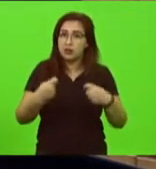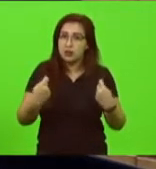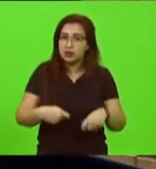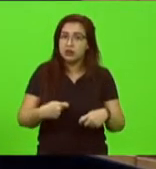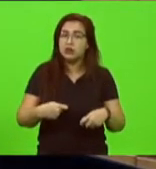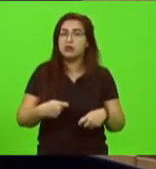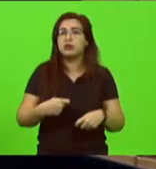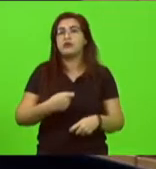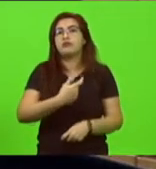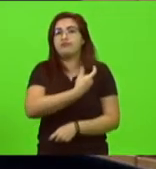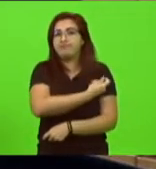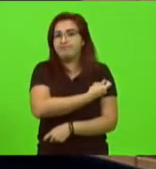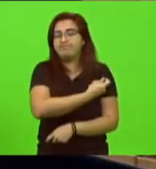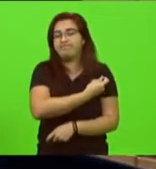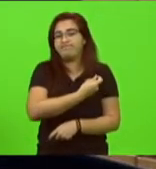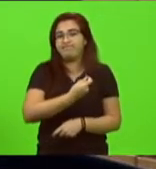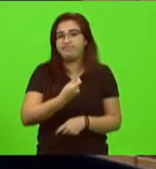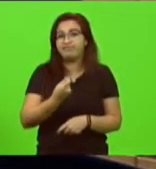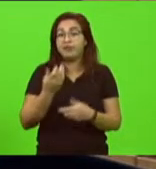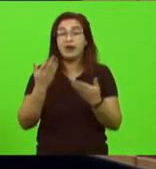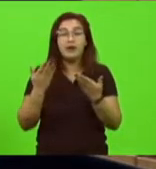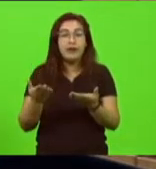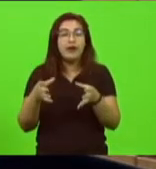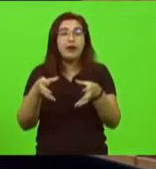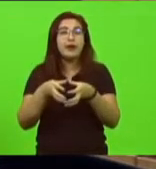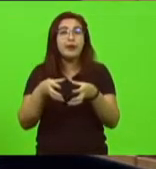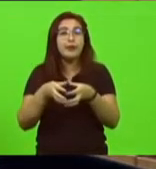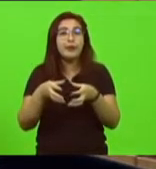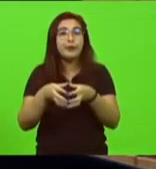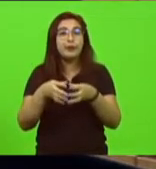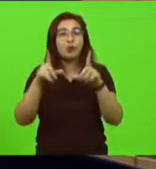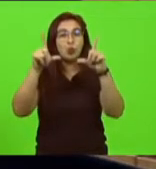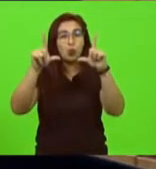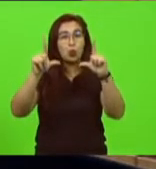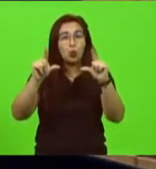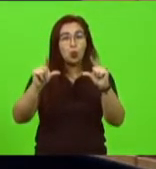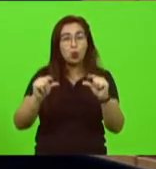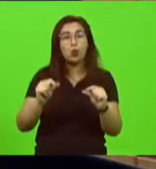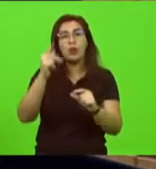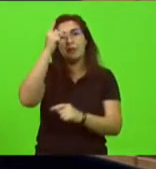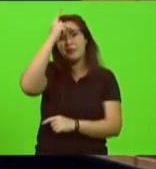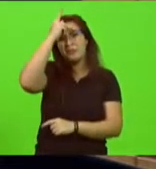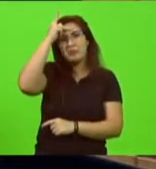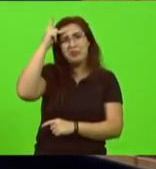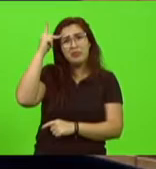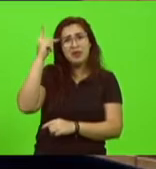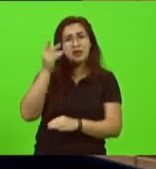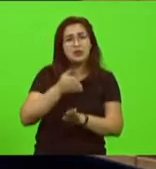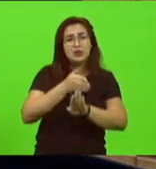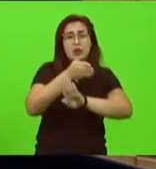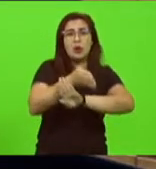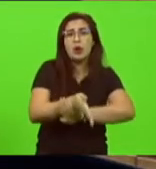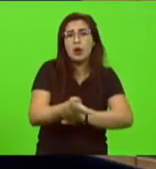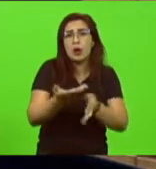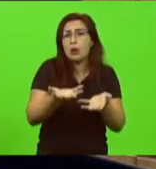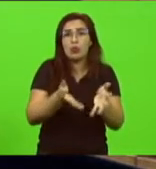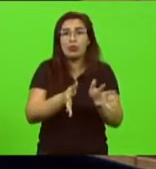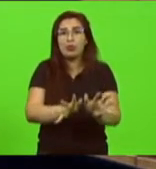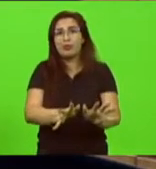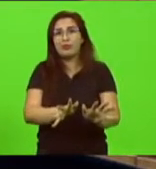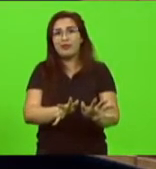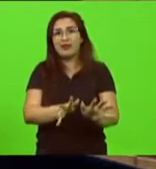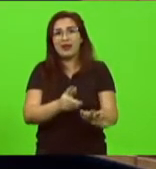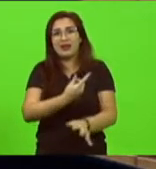registrado uma queda perigosa no índice de procura de doses de reforço pelos adultos em Santa